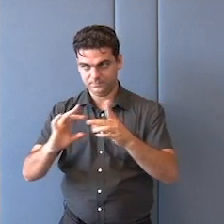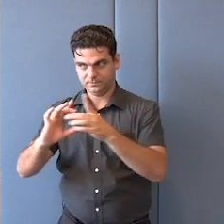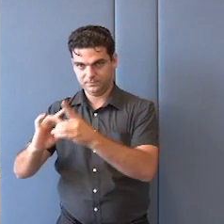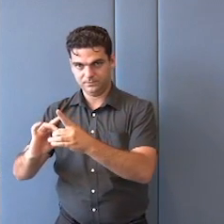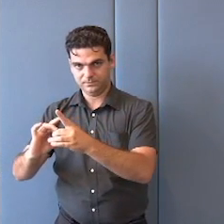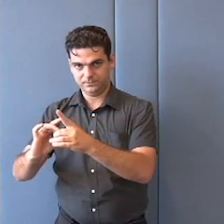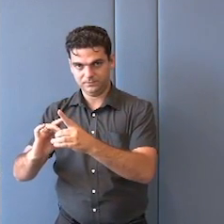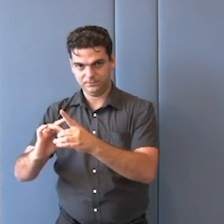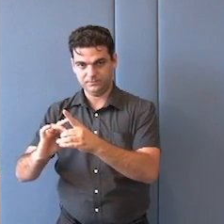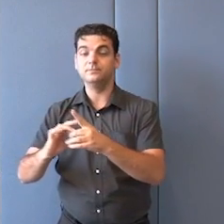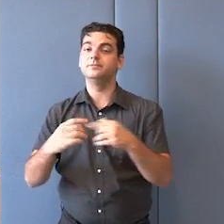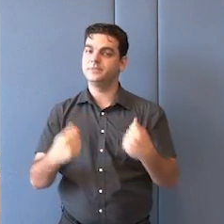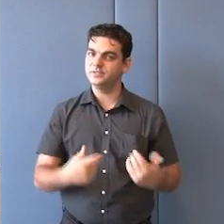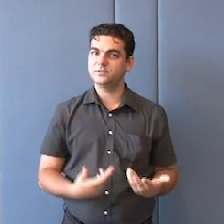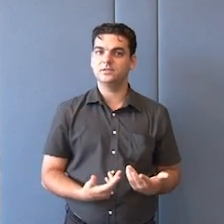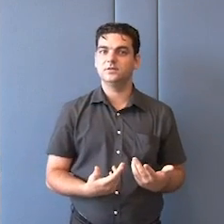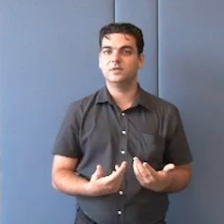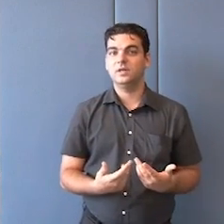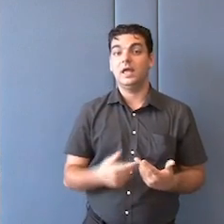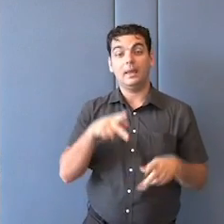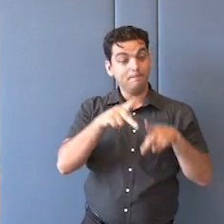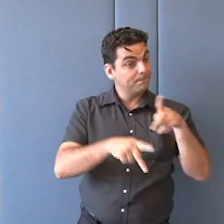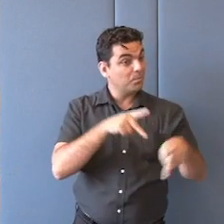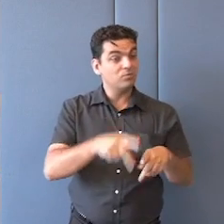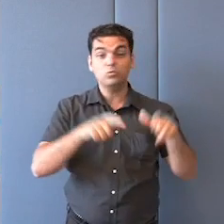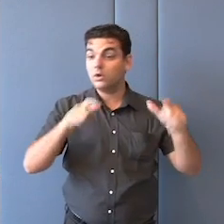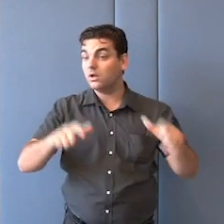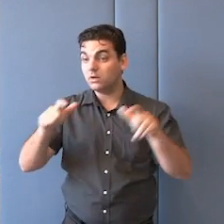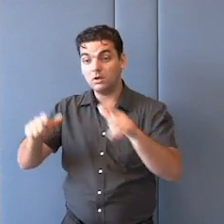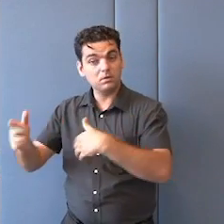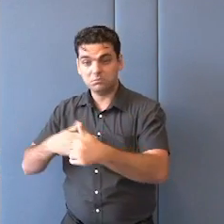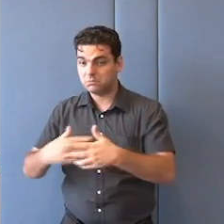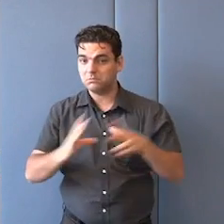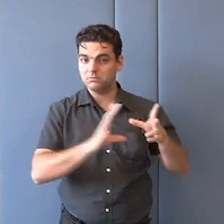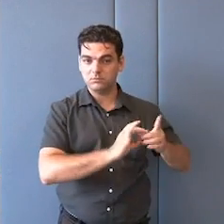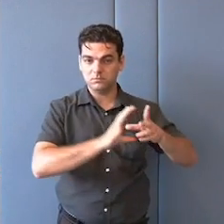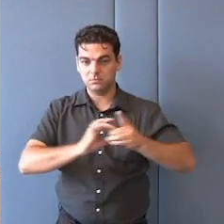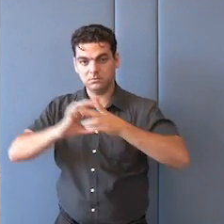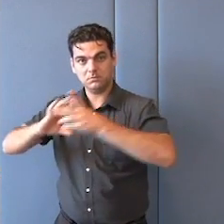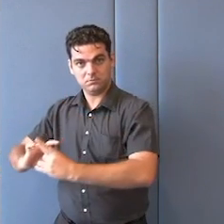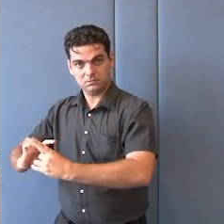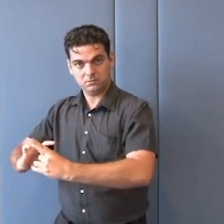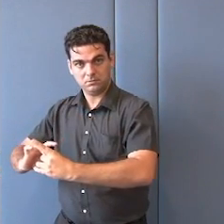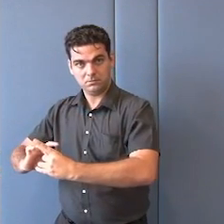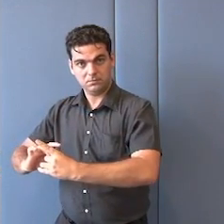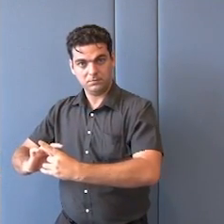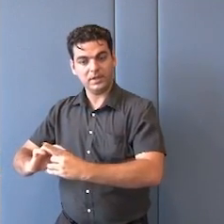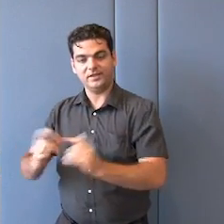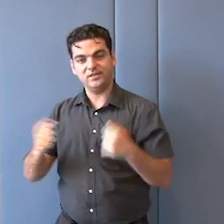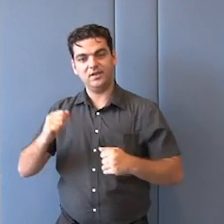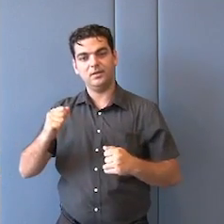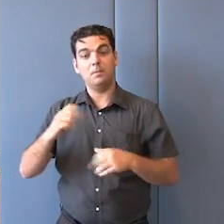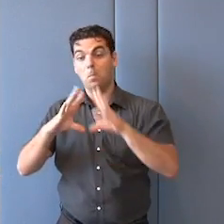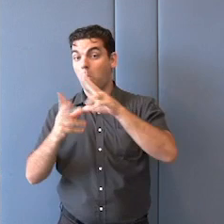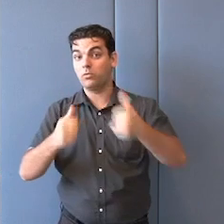países, é a cooperação entre os estados, a cooperação entre os povos, acho que para o progresso da humanidade. Depois eu vejo aqui, se alguém quiser ver aí o artigo 4º.